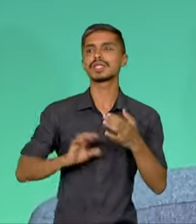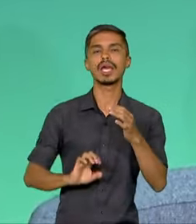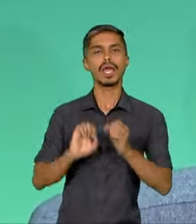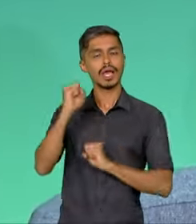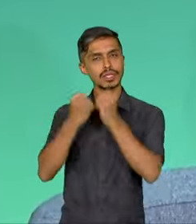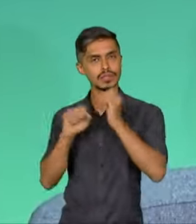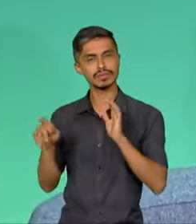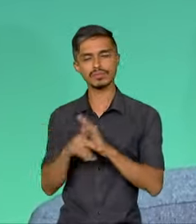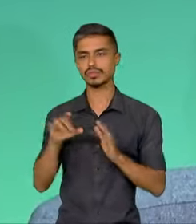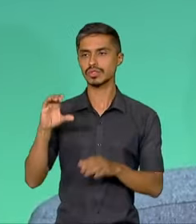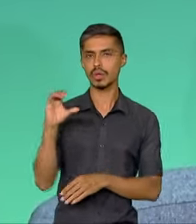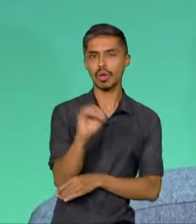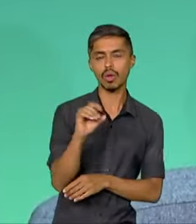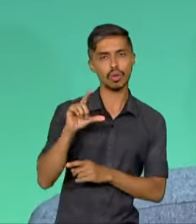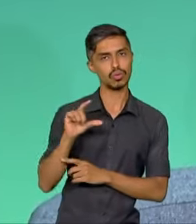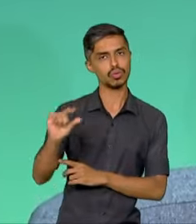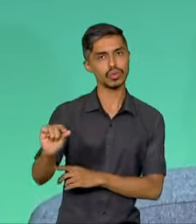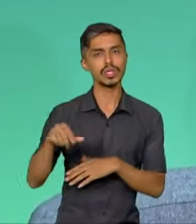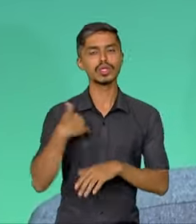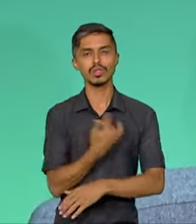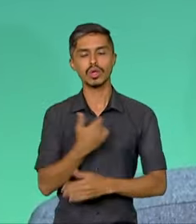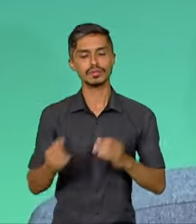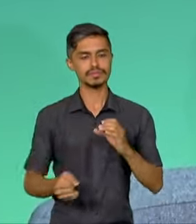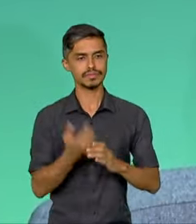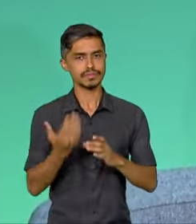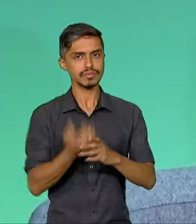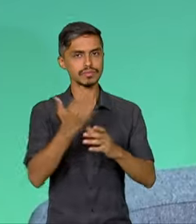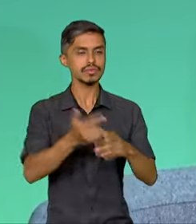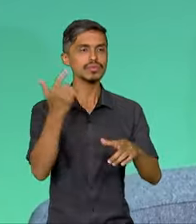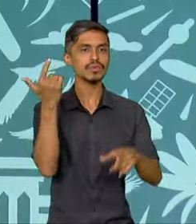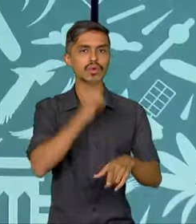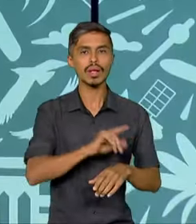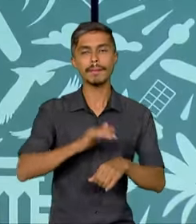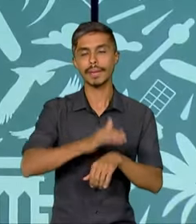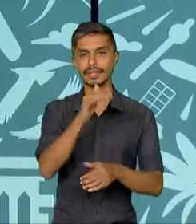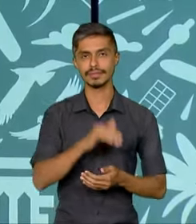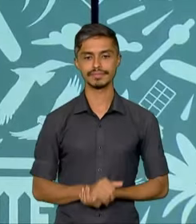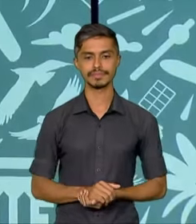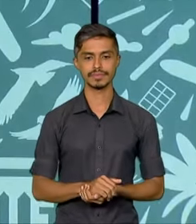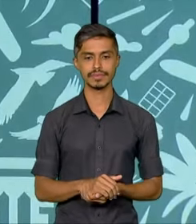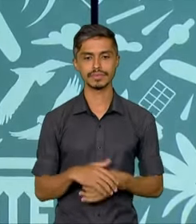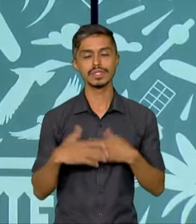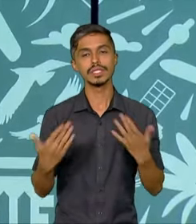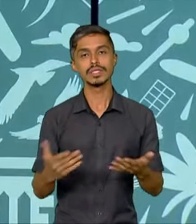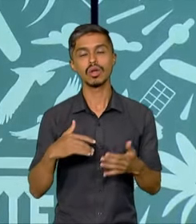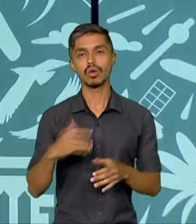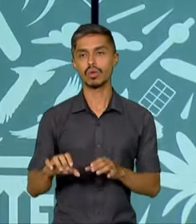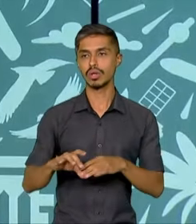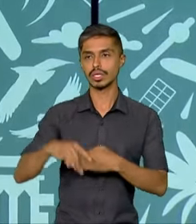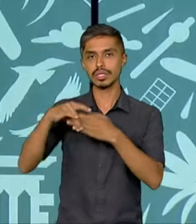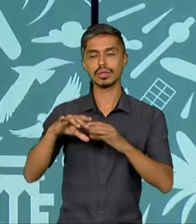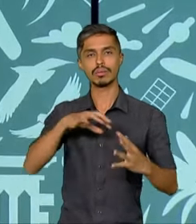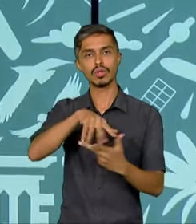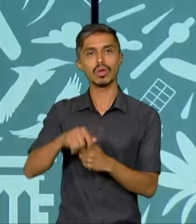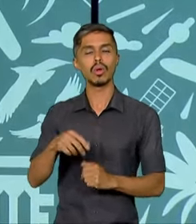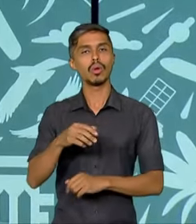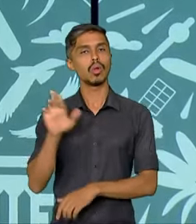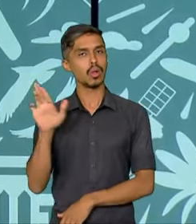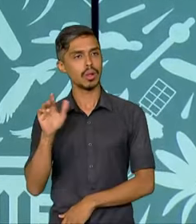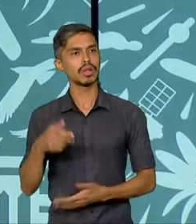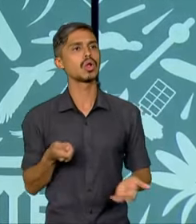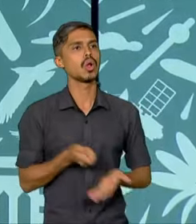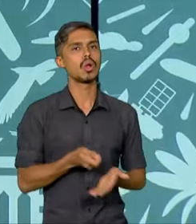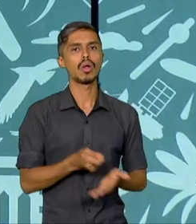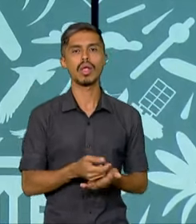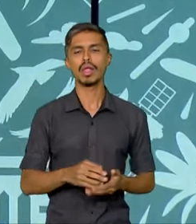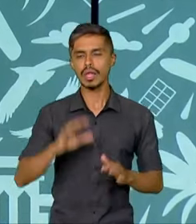carbono. Que a gente possa aumentar a produção por ganho de produtividade. Aos líderes mundiais, o presidente Lula cobrou